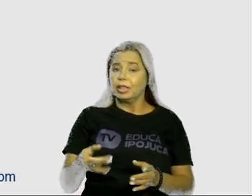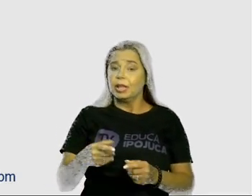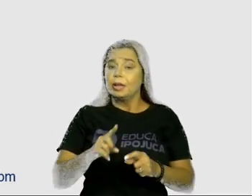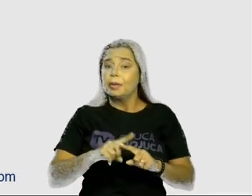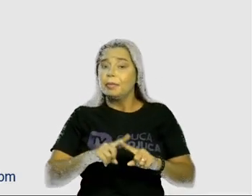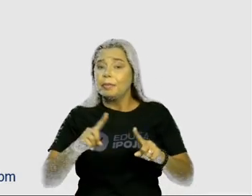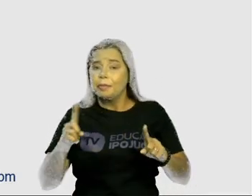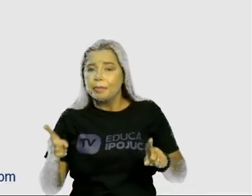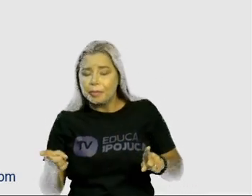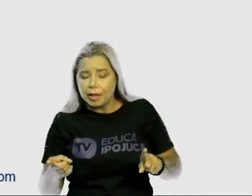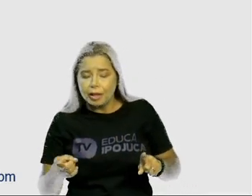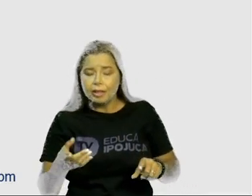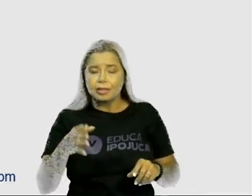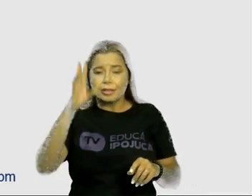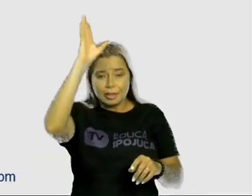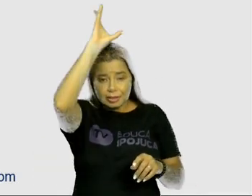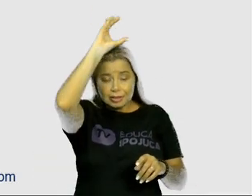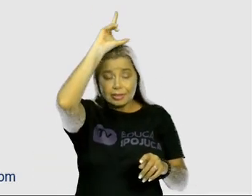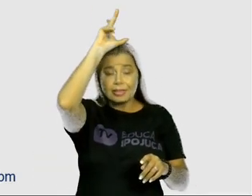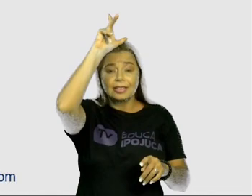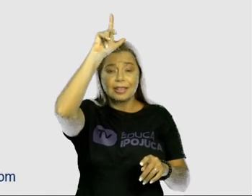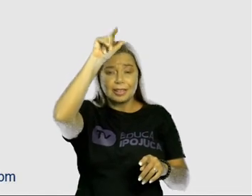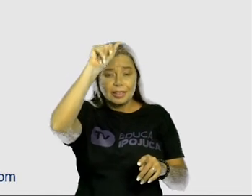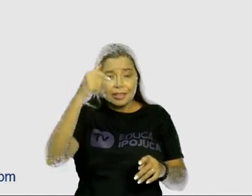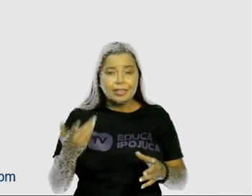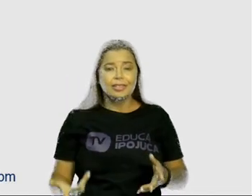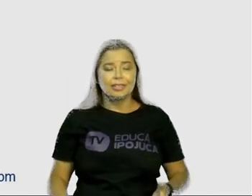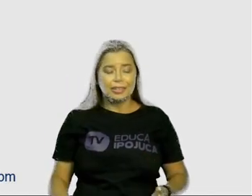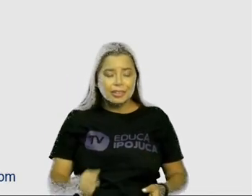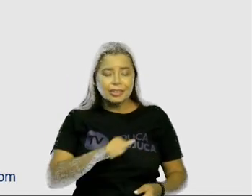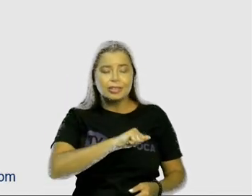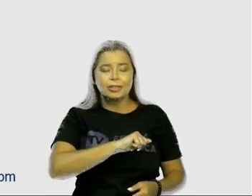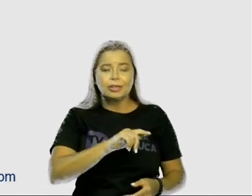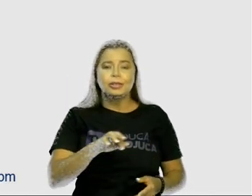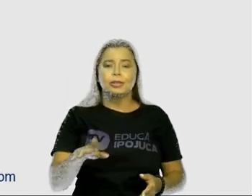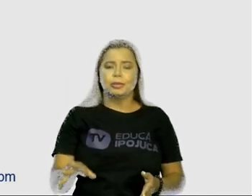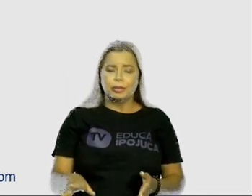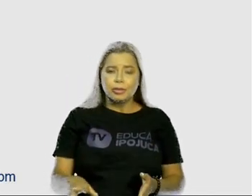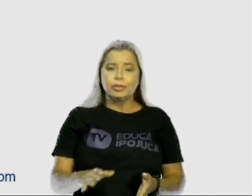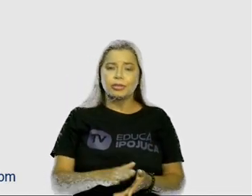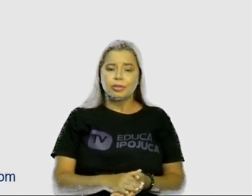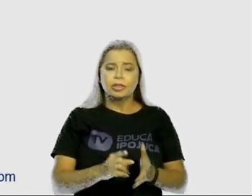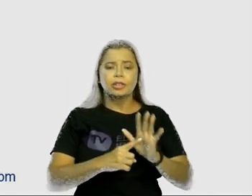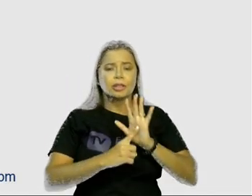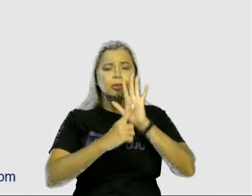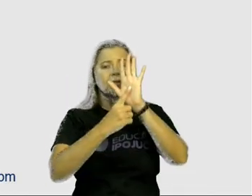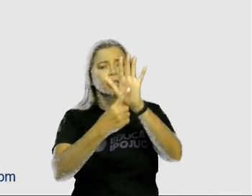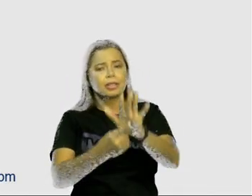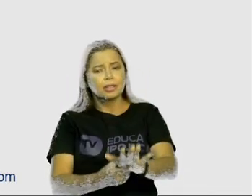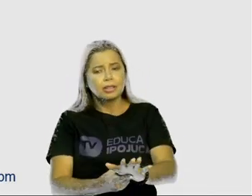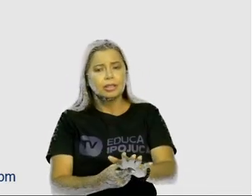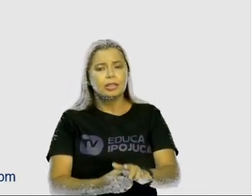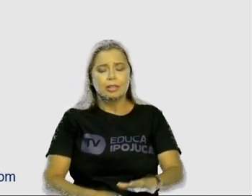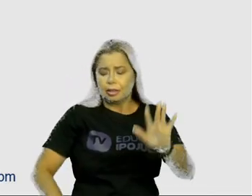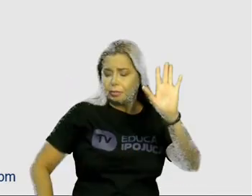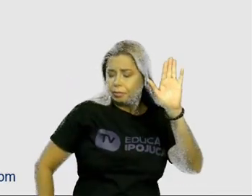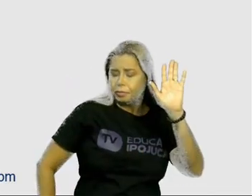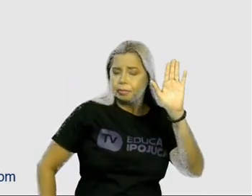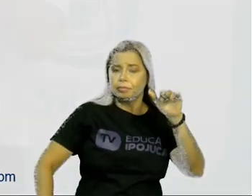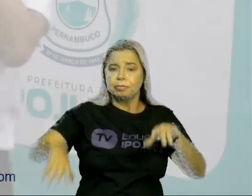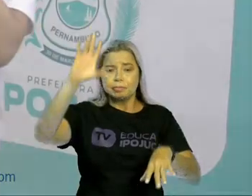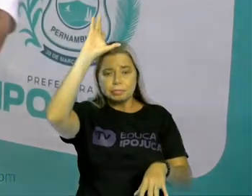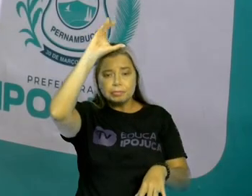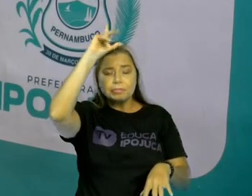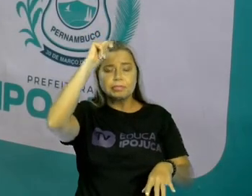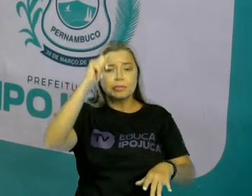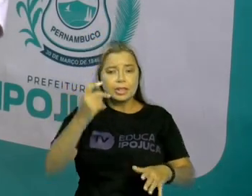visualmente, na questão das fotografias que nos representam aqui, na questão da nossa porto de galinhas. E que a